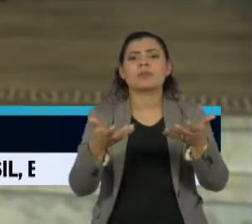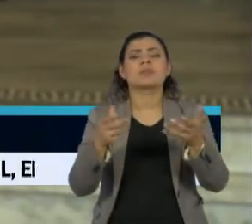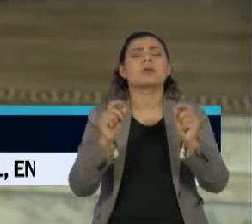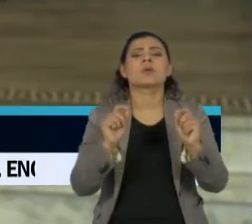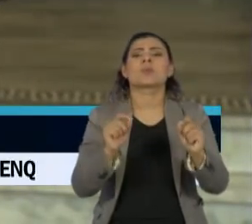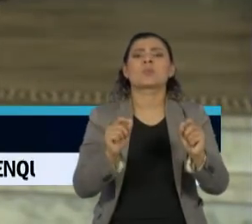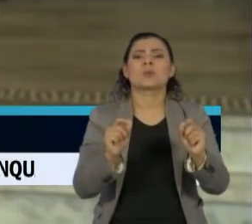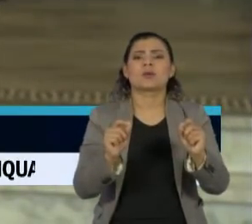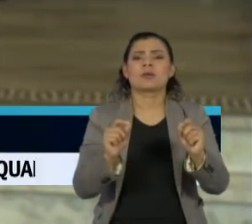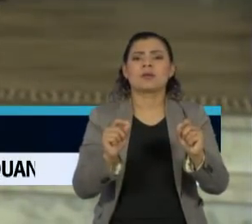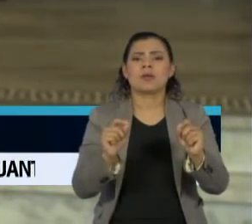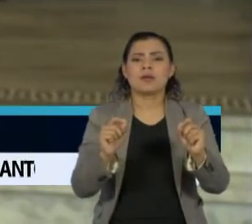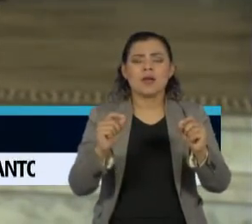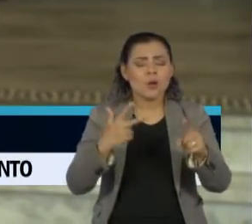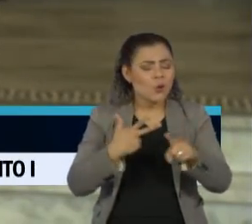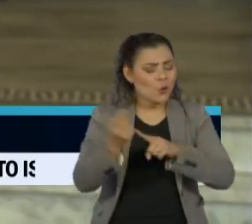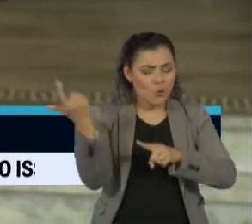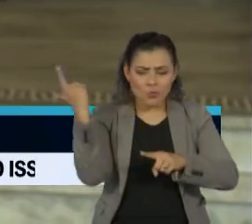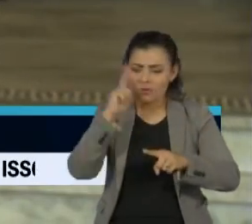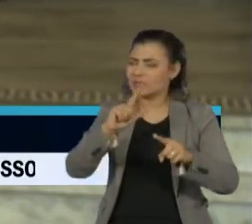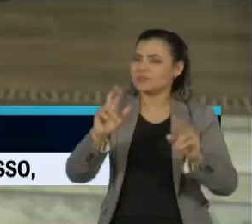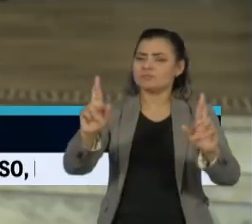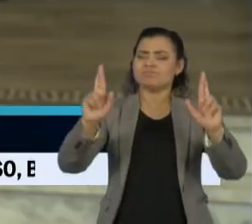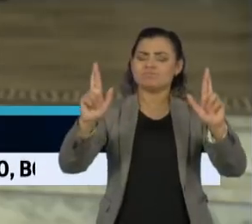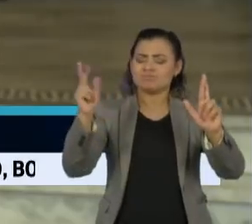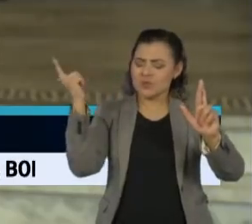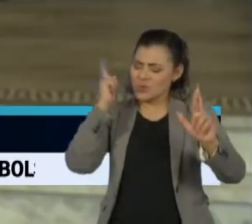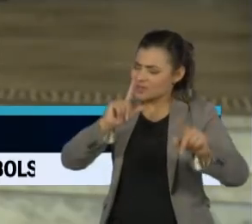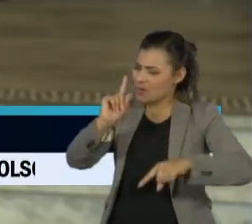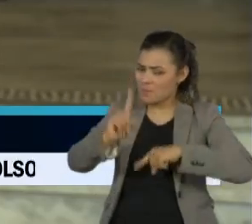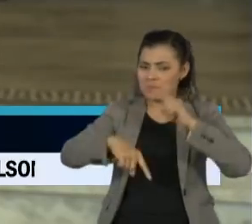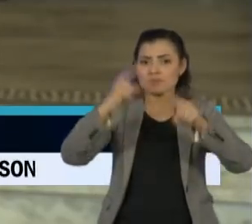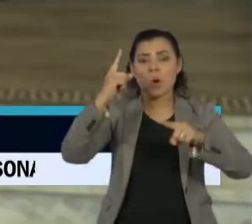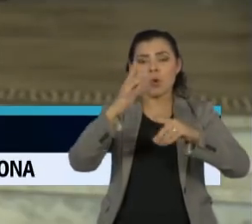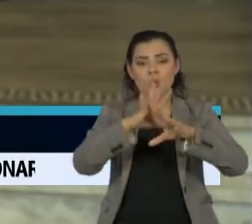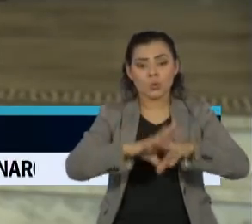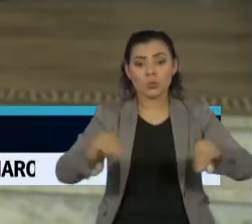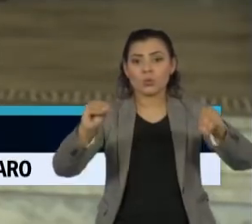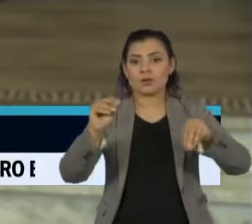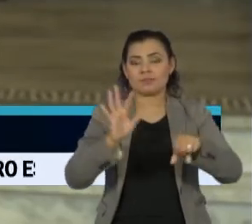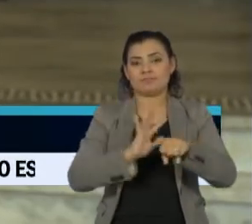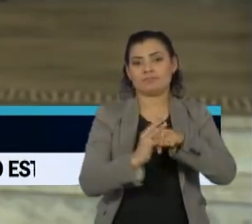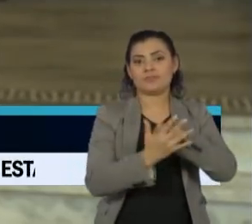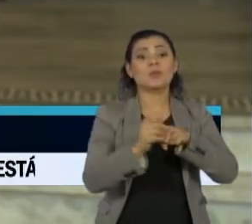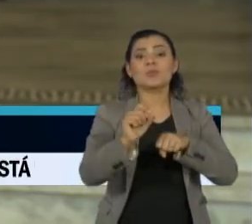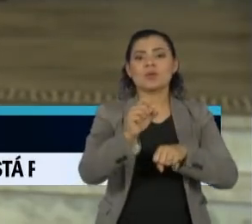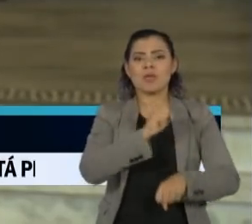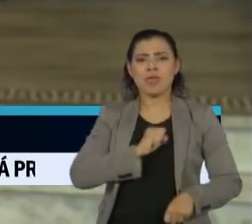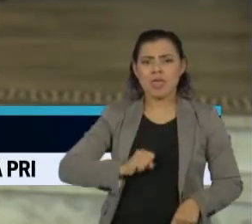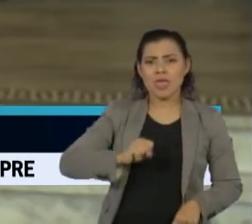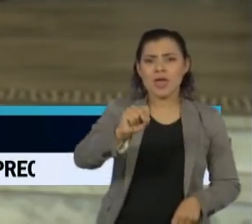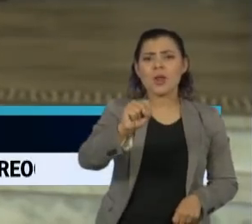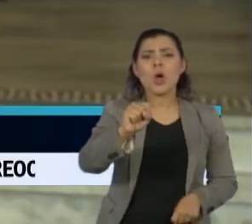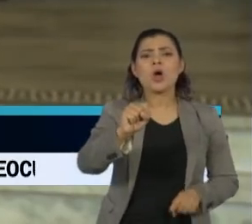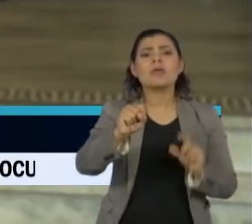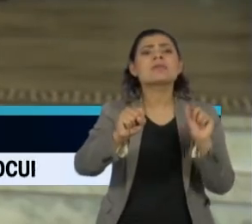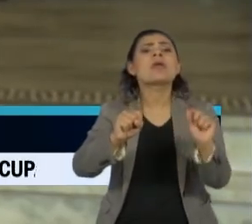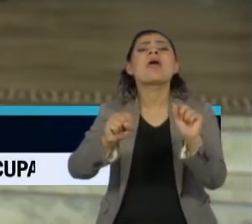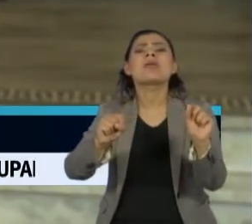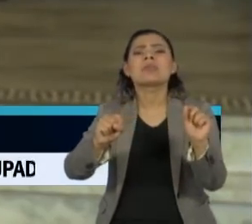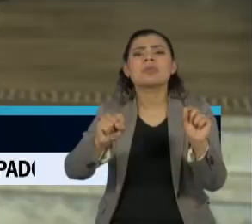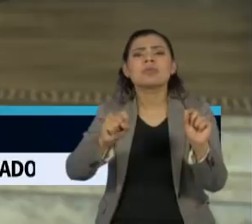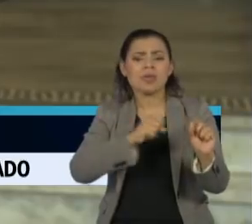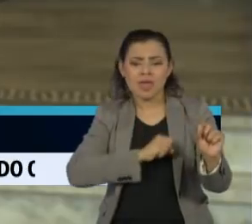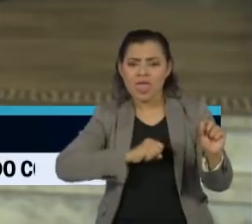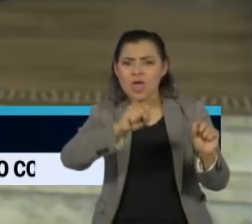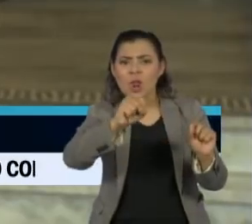esta conquista de mil altas do Surtal das Clínicas a um herói anônimo que está